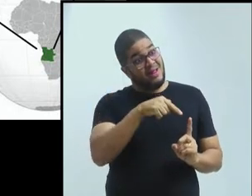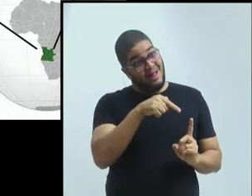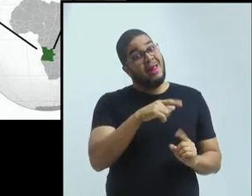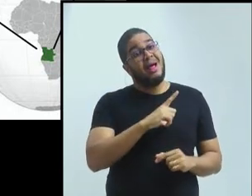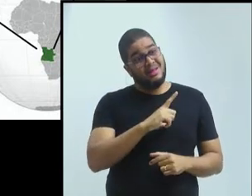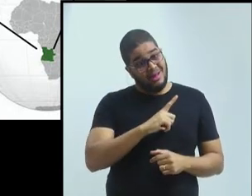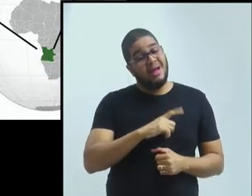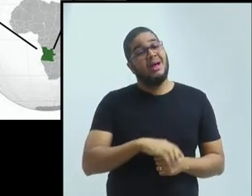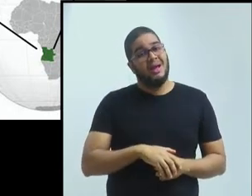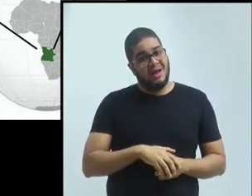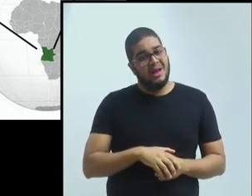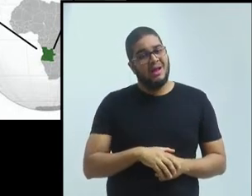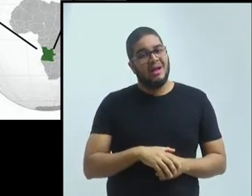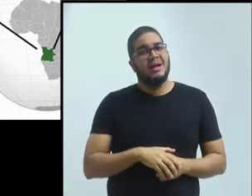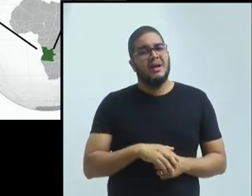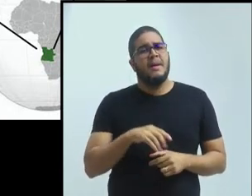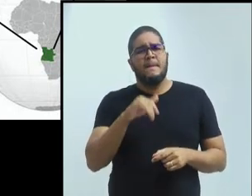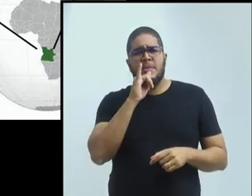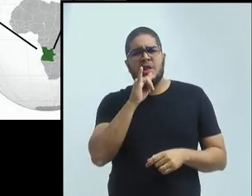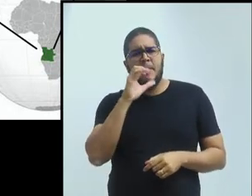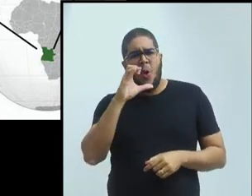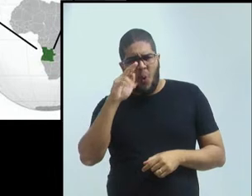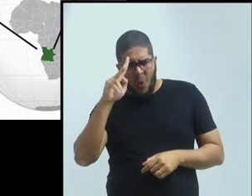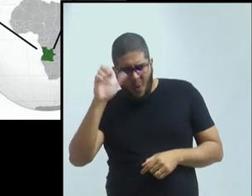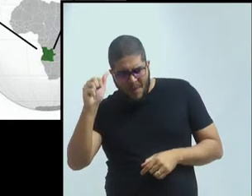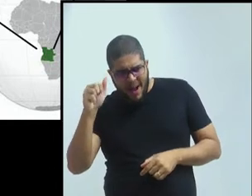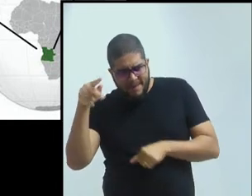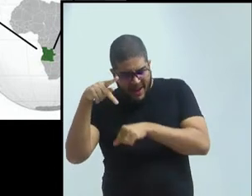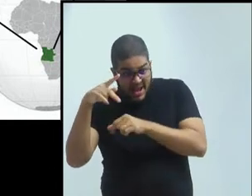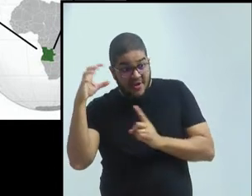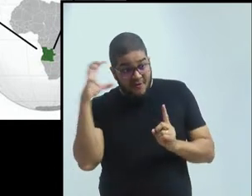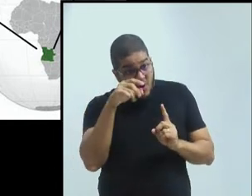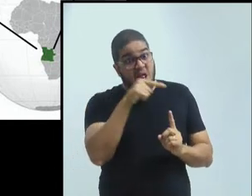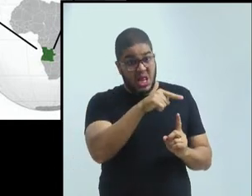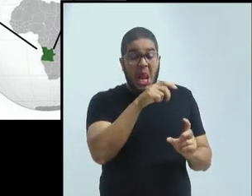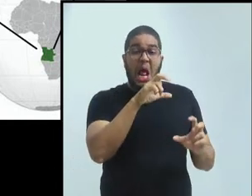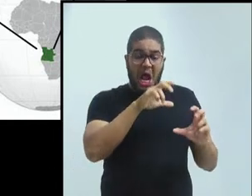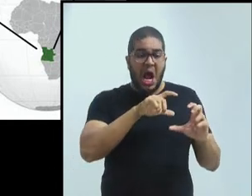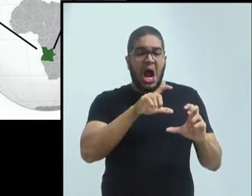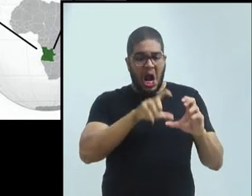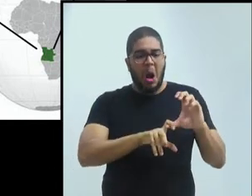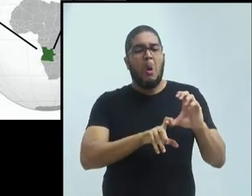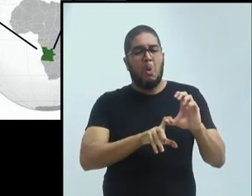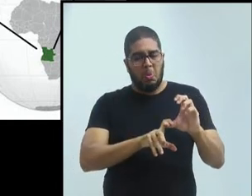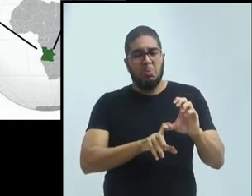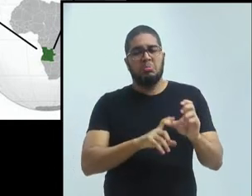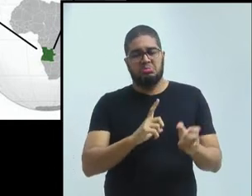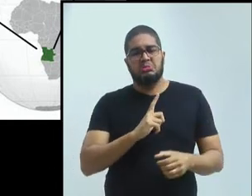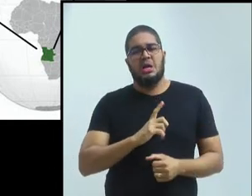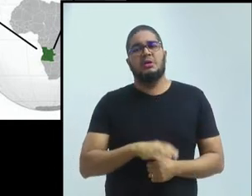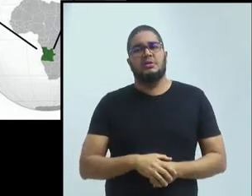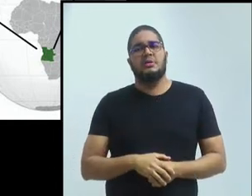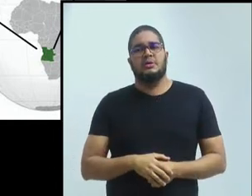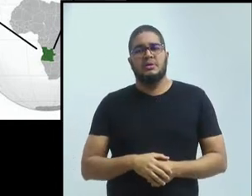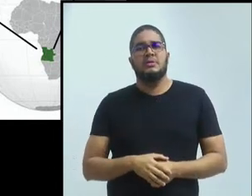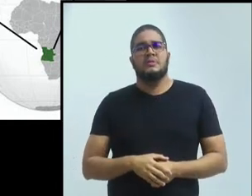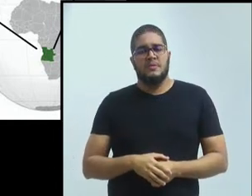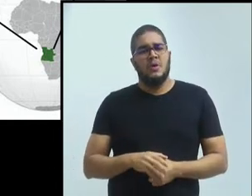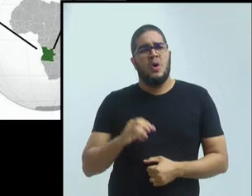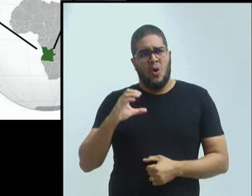referências culturais de Cuba, sobretudo na universidade. Eles estão muito presentes na universidade. Mas estiveram lá na guerra. Cuba